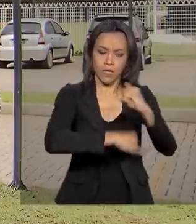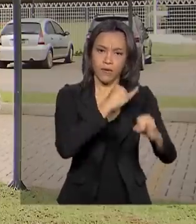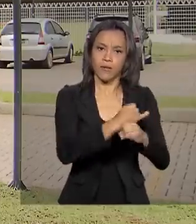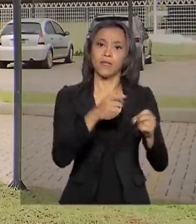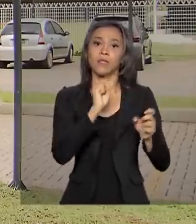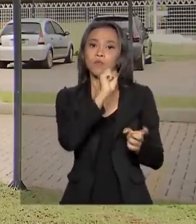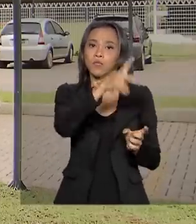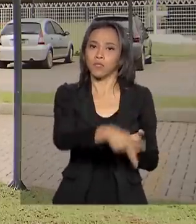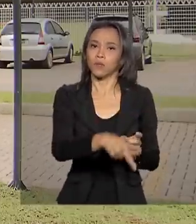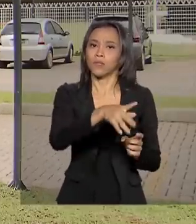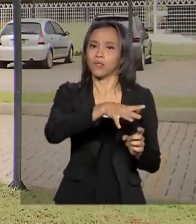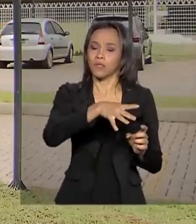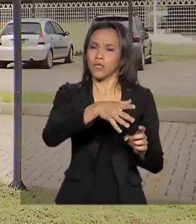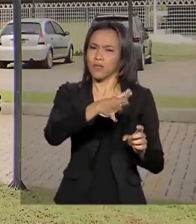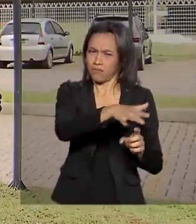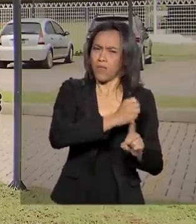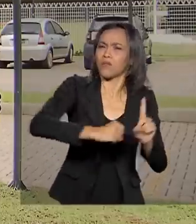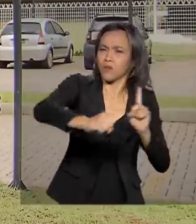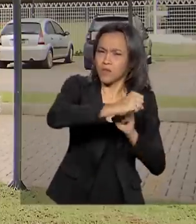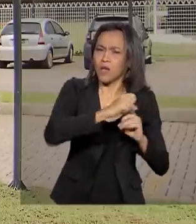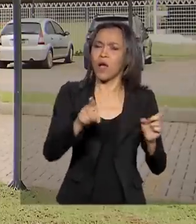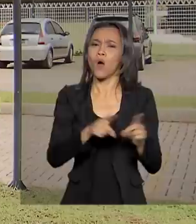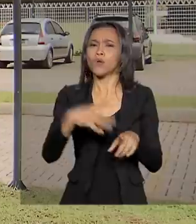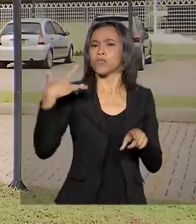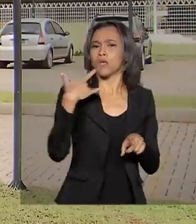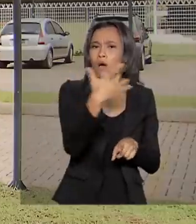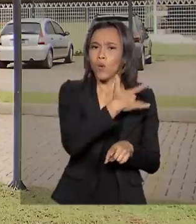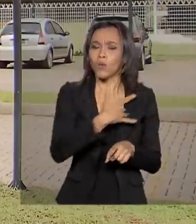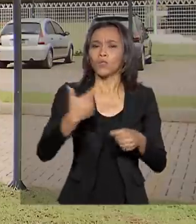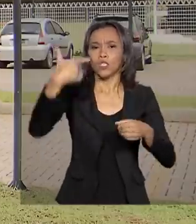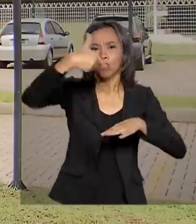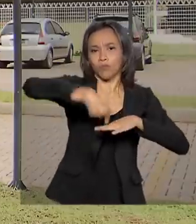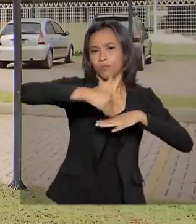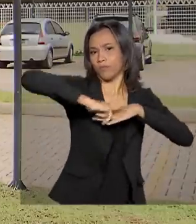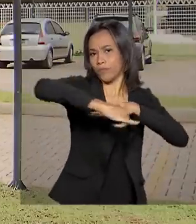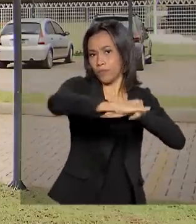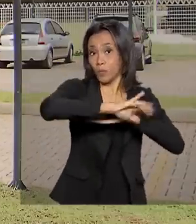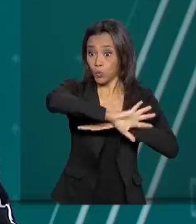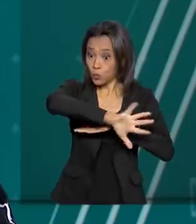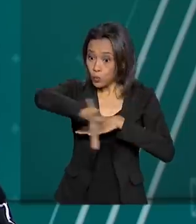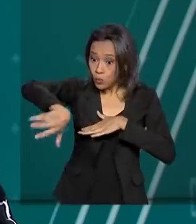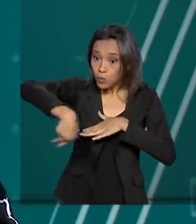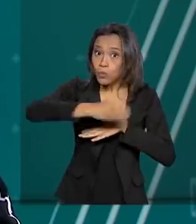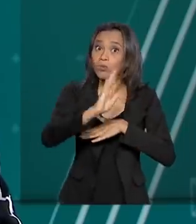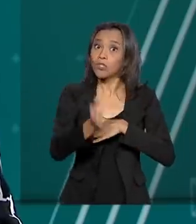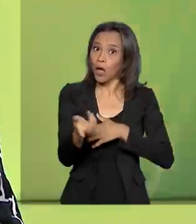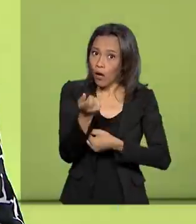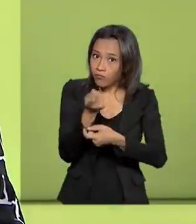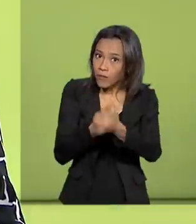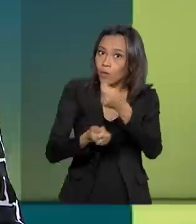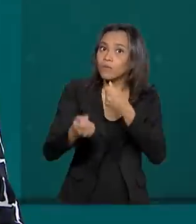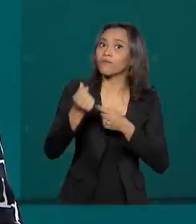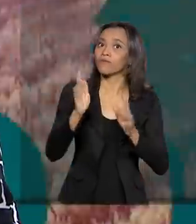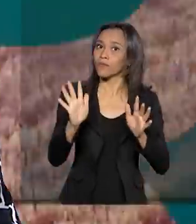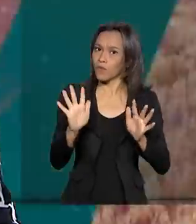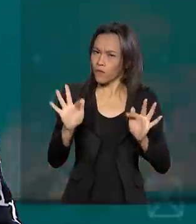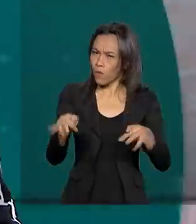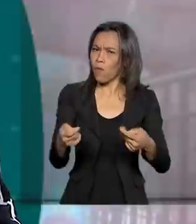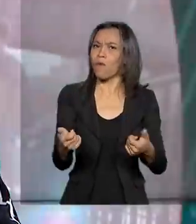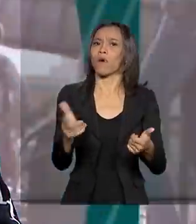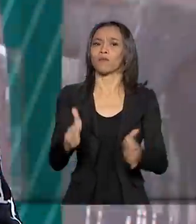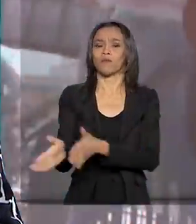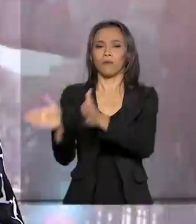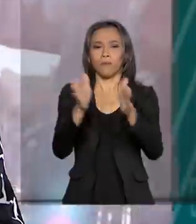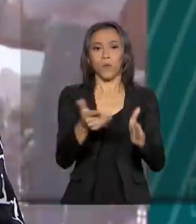saúde e bioenergia. Todos já em fase final de negociação. E o nosso assunto agora é o